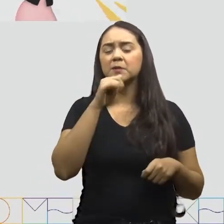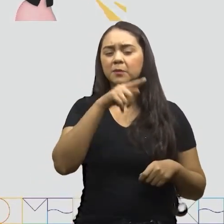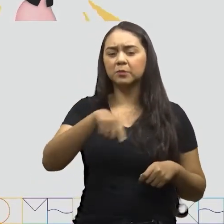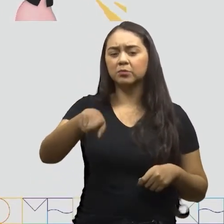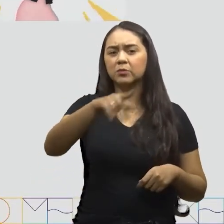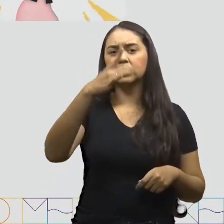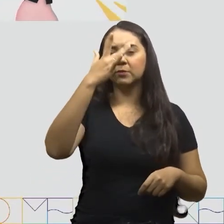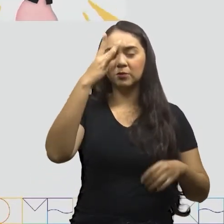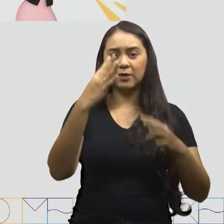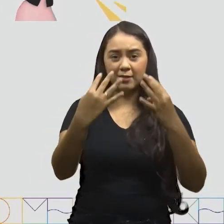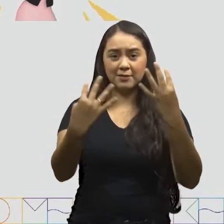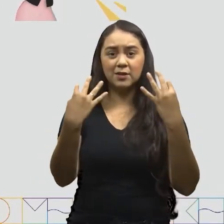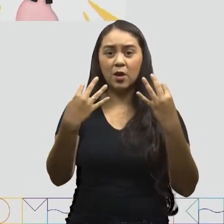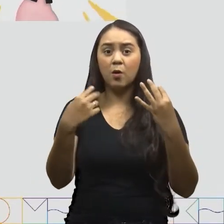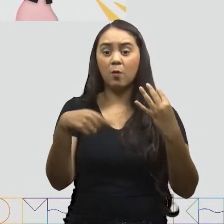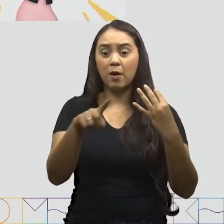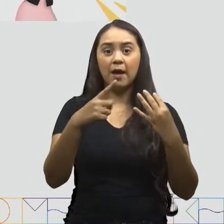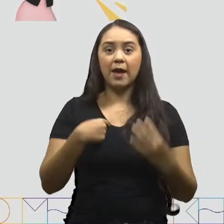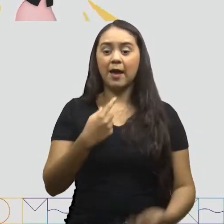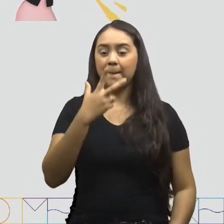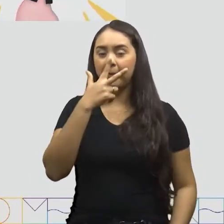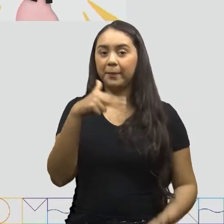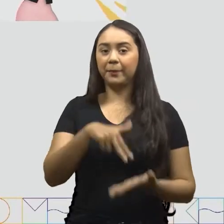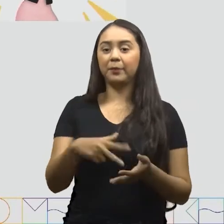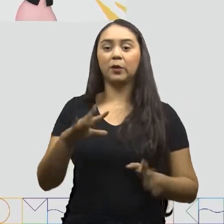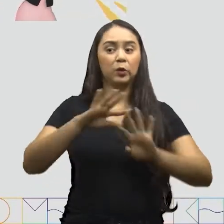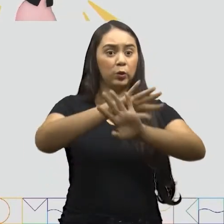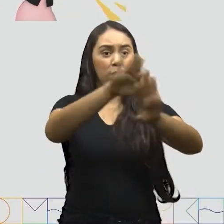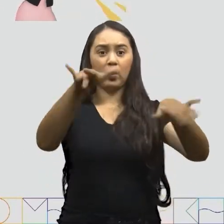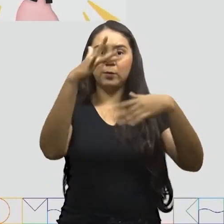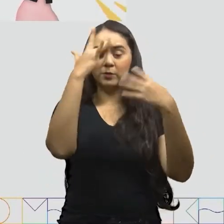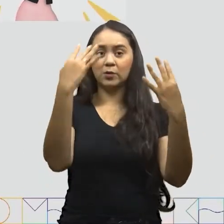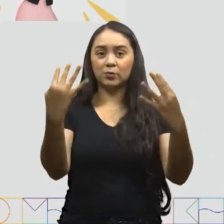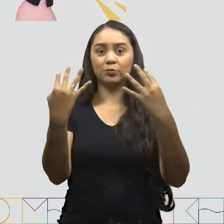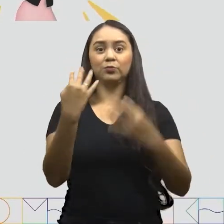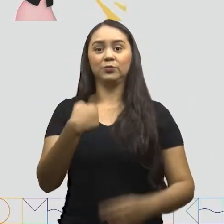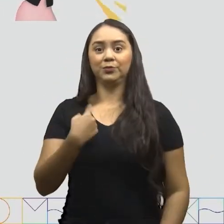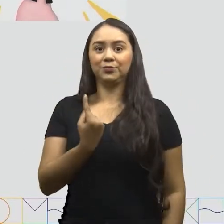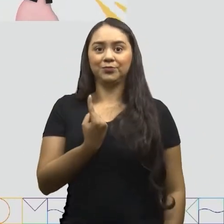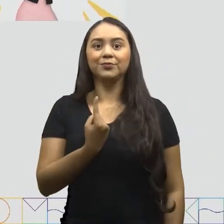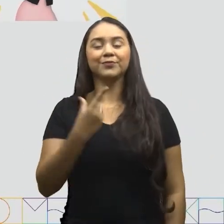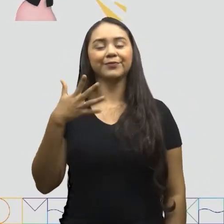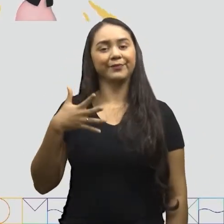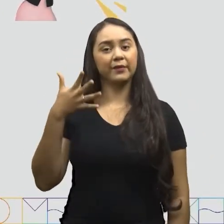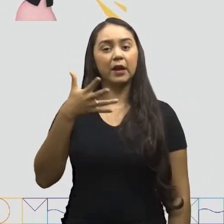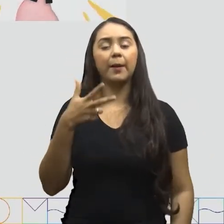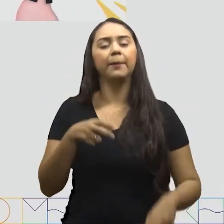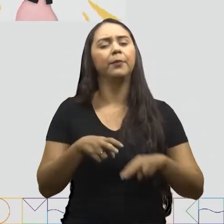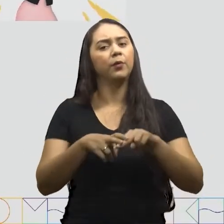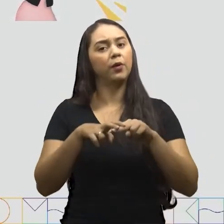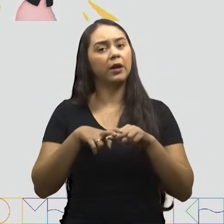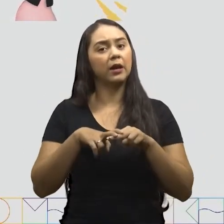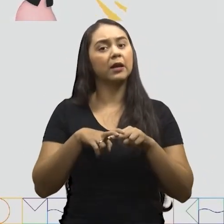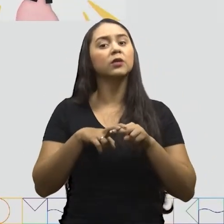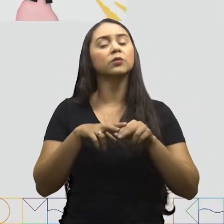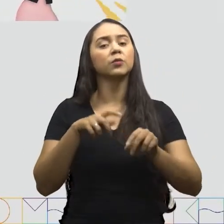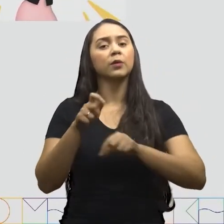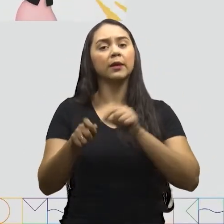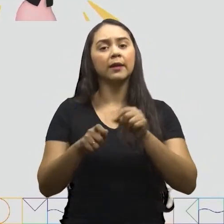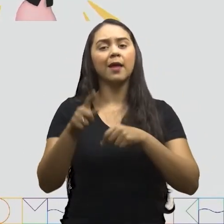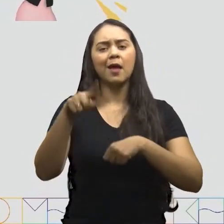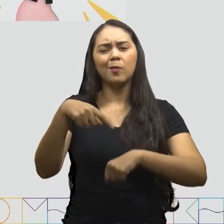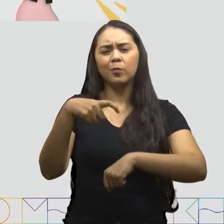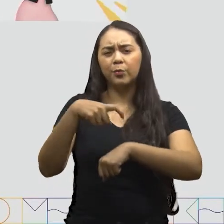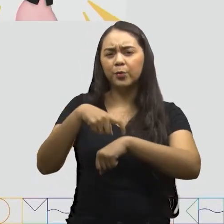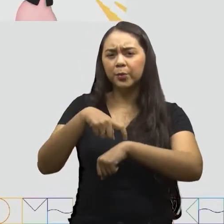pessoas É toda sua Você se torna o centro Da atenção de todos E é por isso mesmo Que